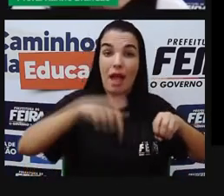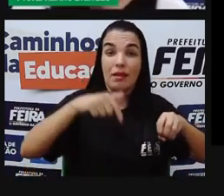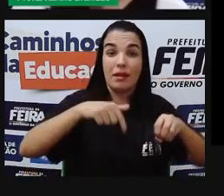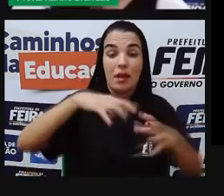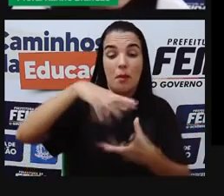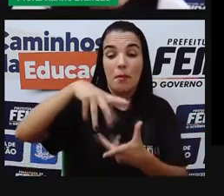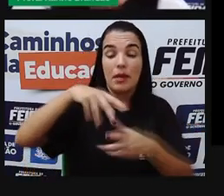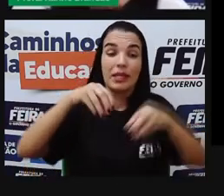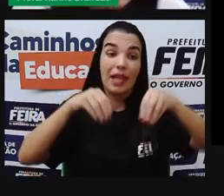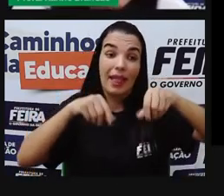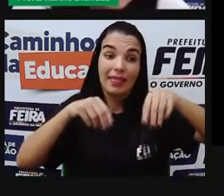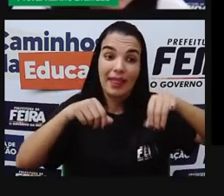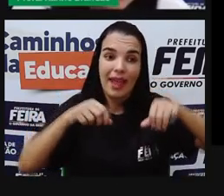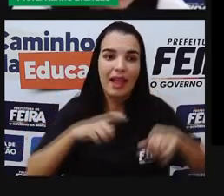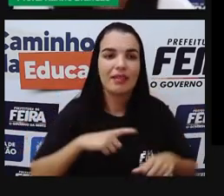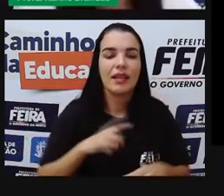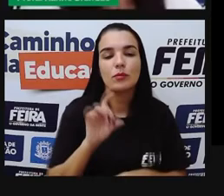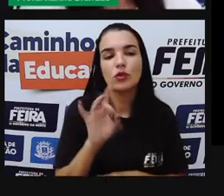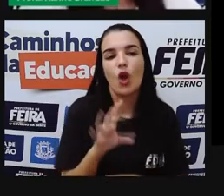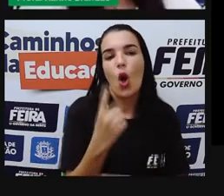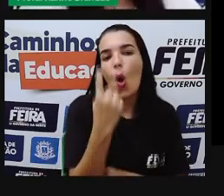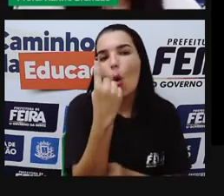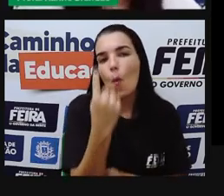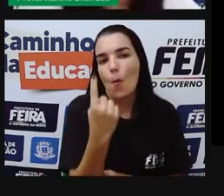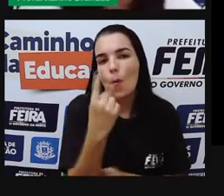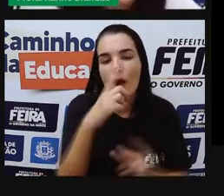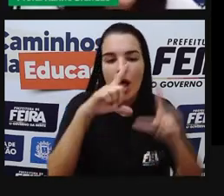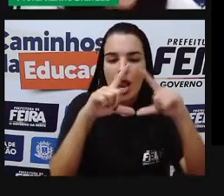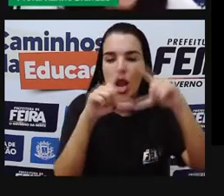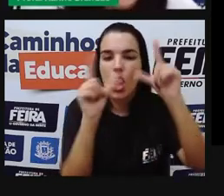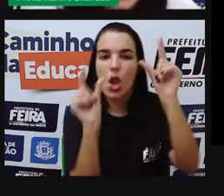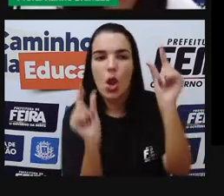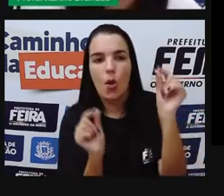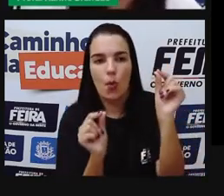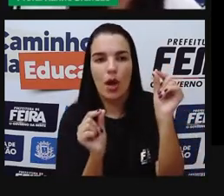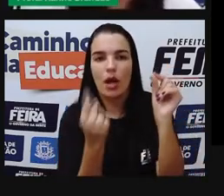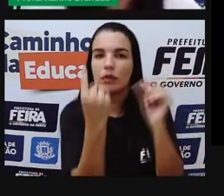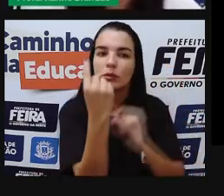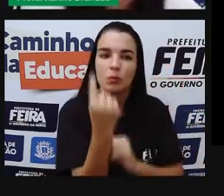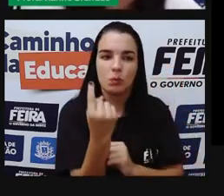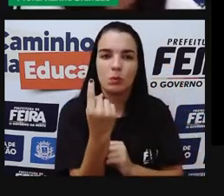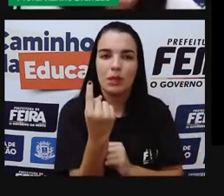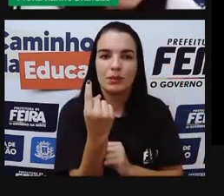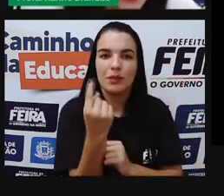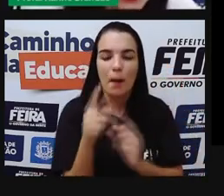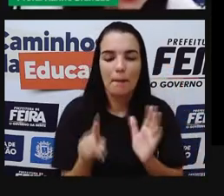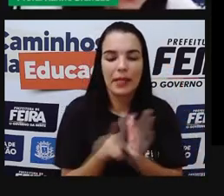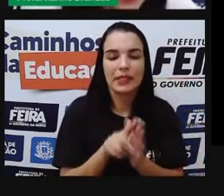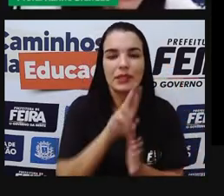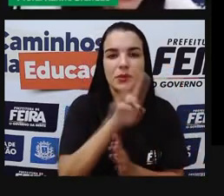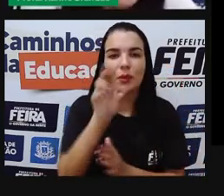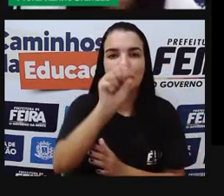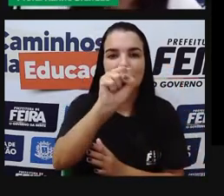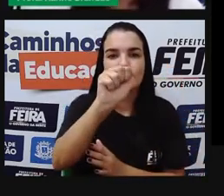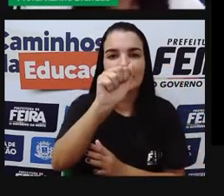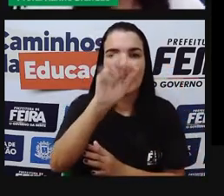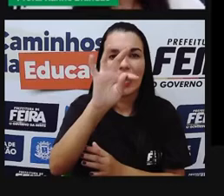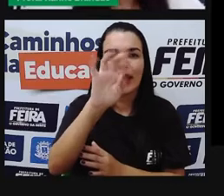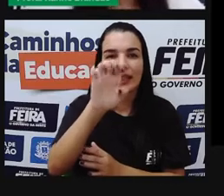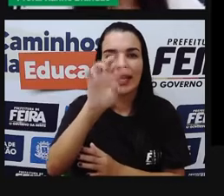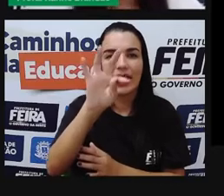Na Terra, nós só temos uma lua. Um satélite natural que chamamos de lua. Tranquilo? Ok?